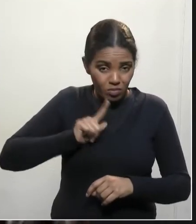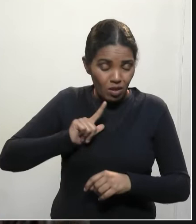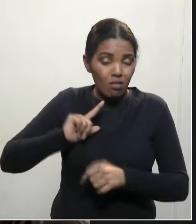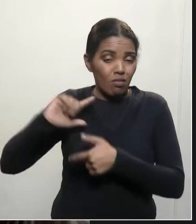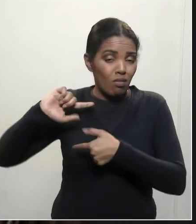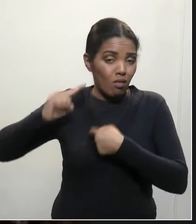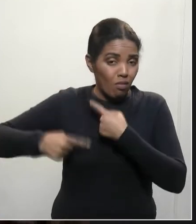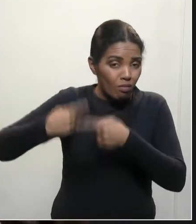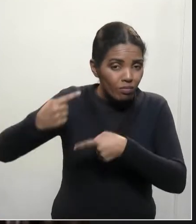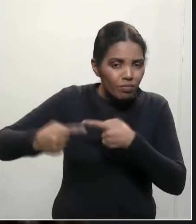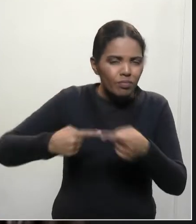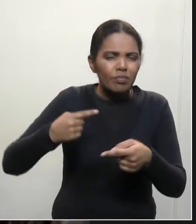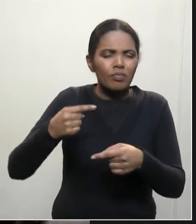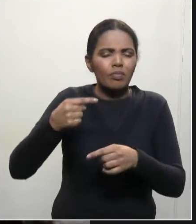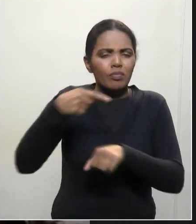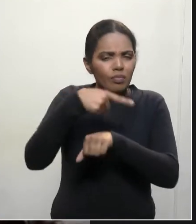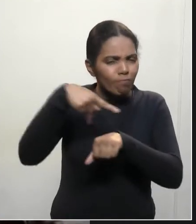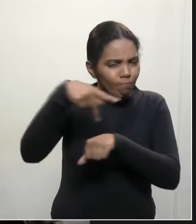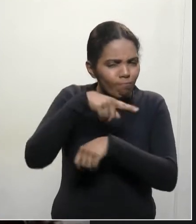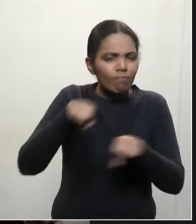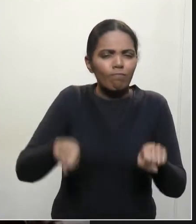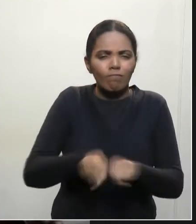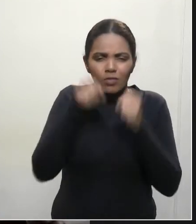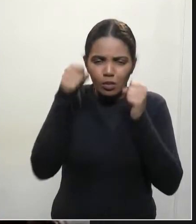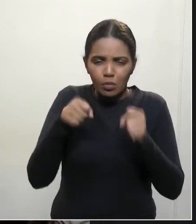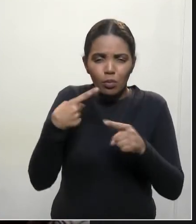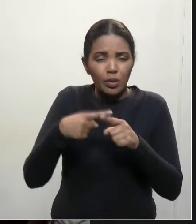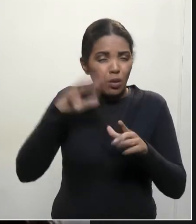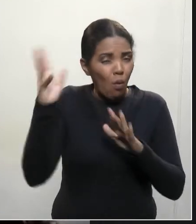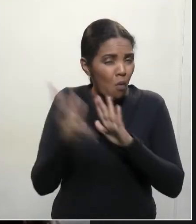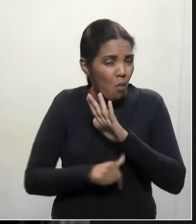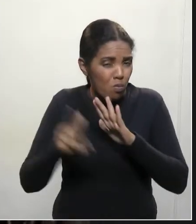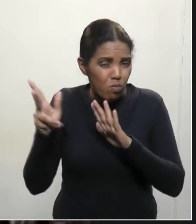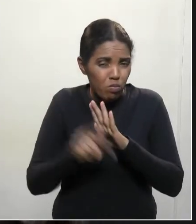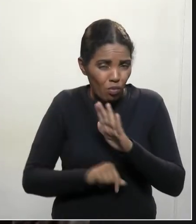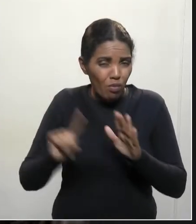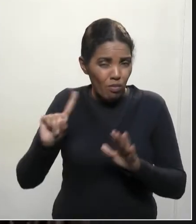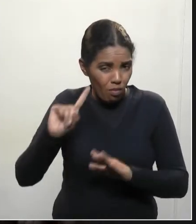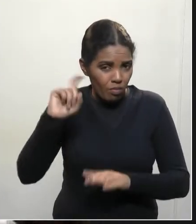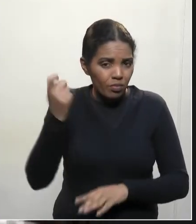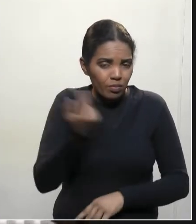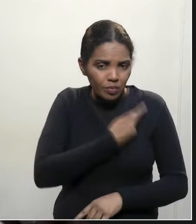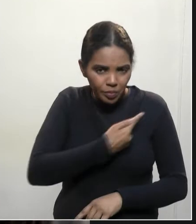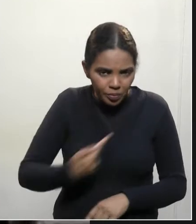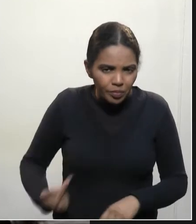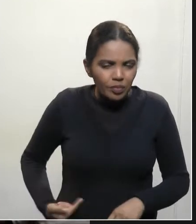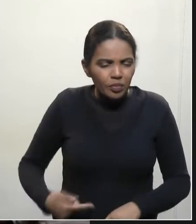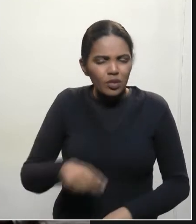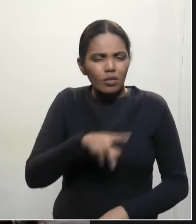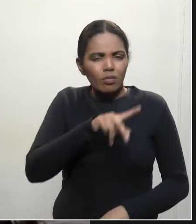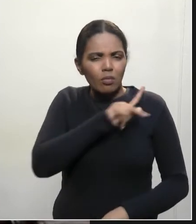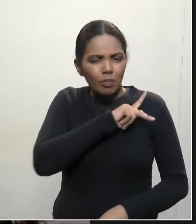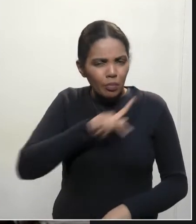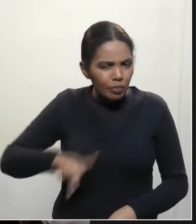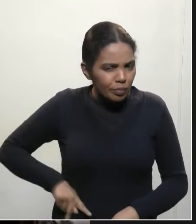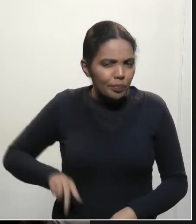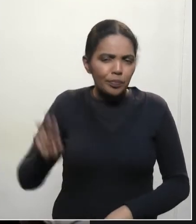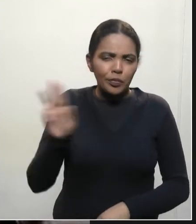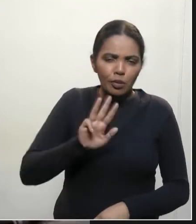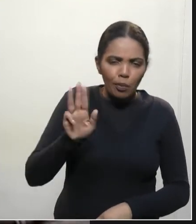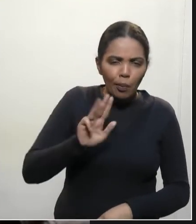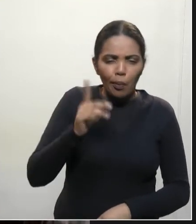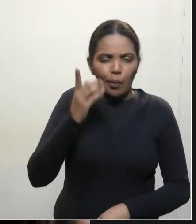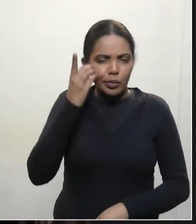saqueado pelo antigo governo, nas mãos do presidente Lula,